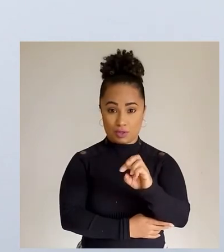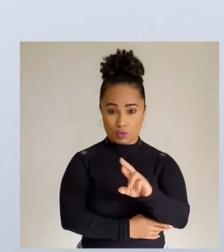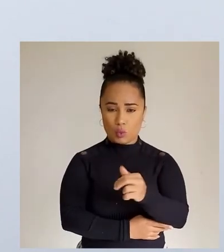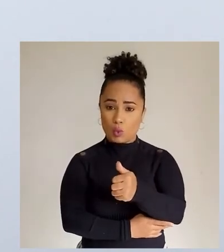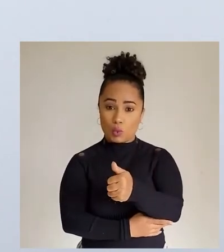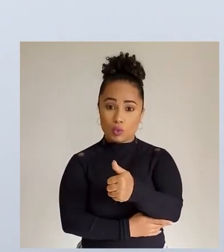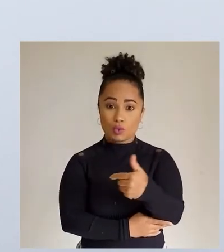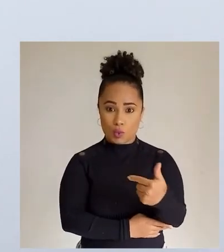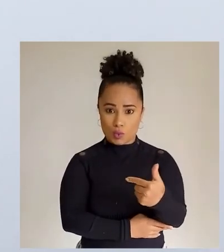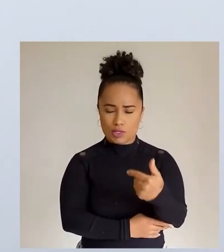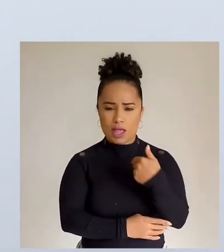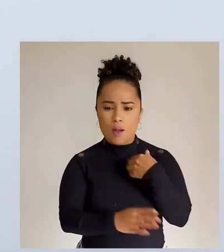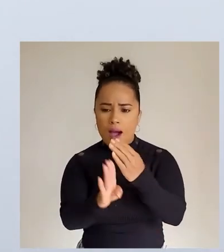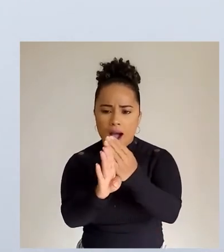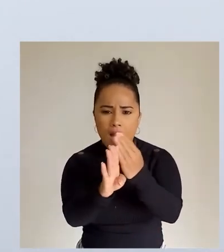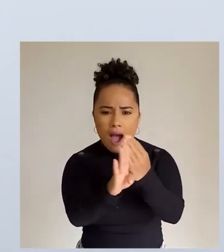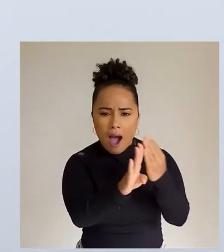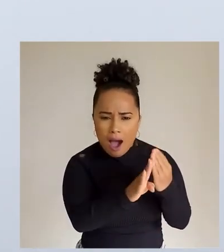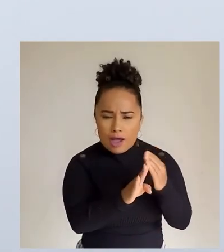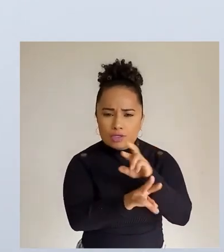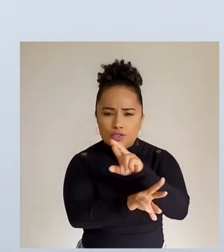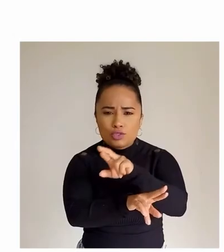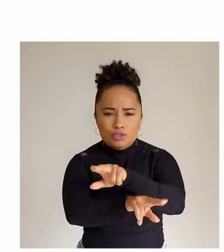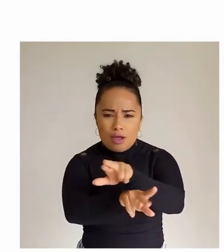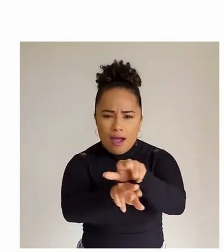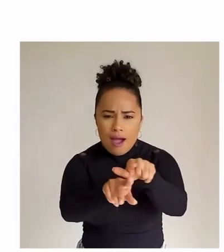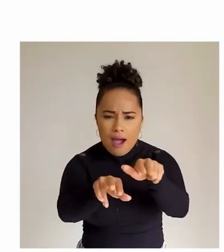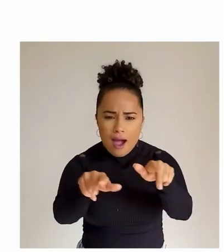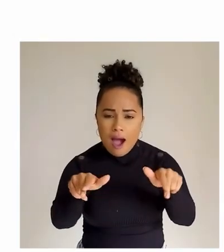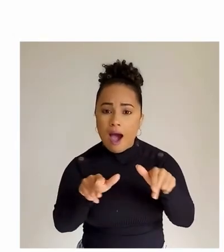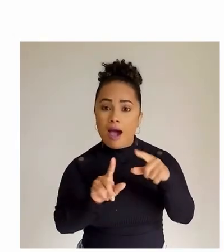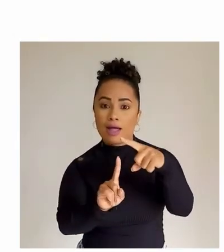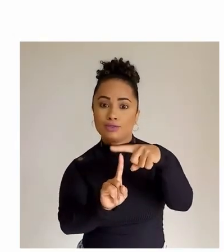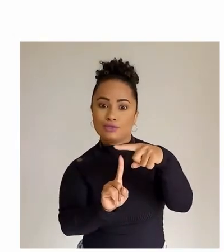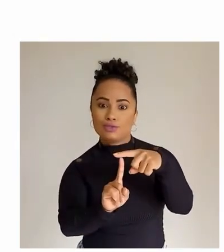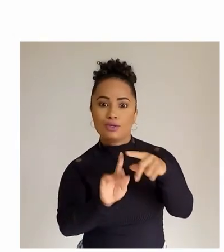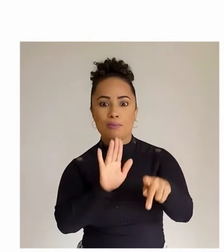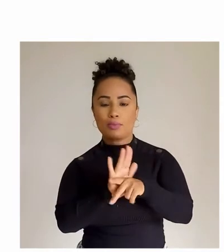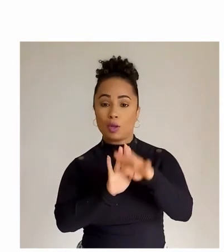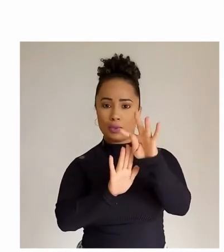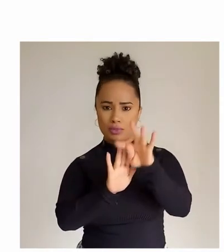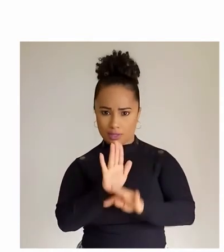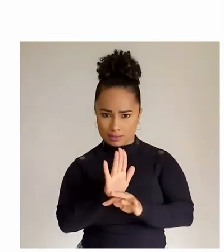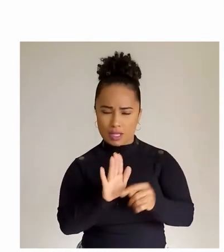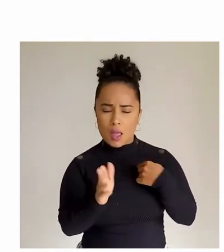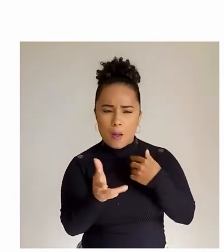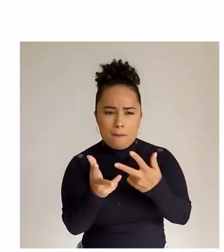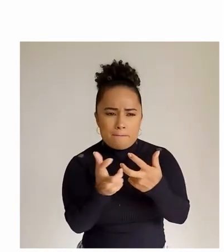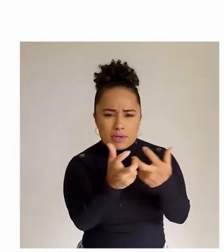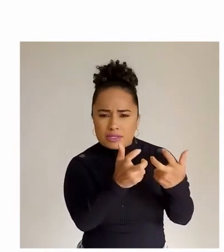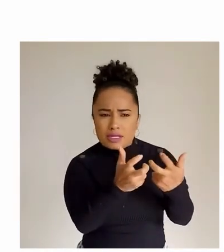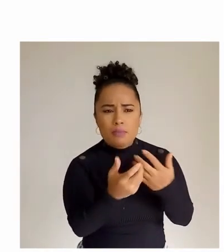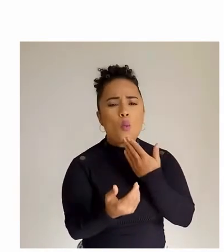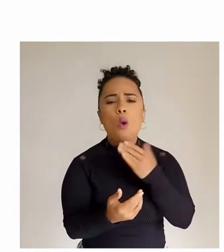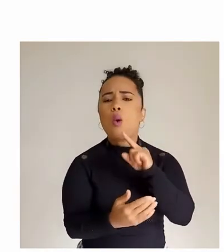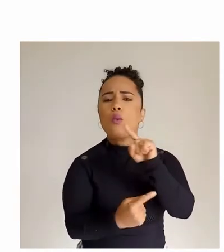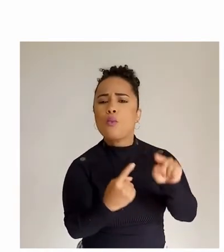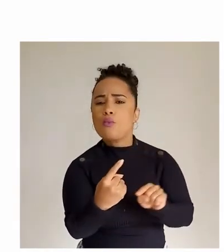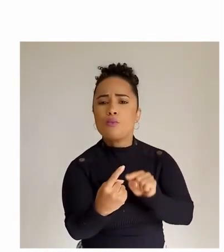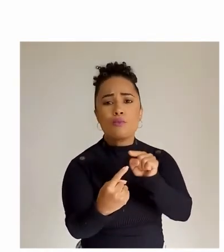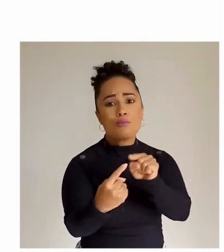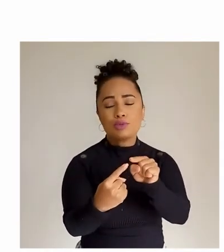a finalidade de textos de diferentes gêneros. É distinguir, reconhecer o propósito, objetivo